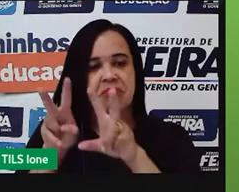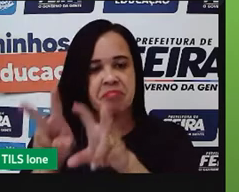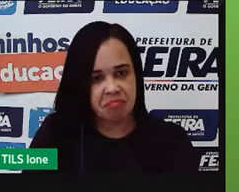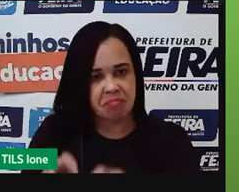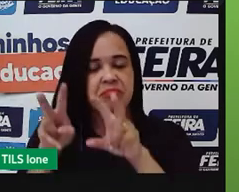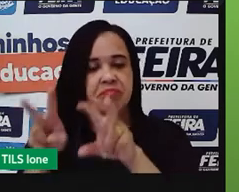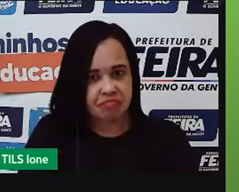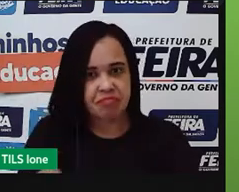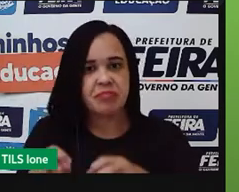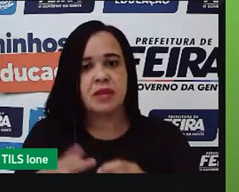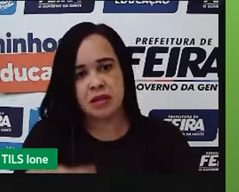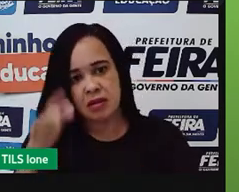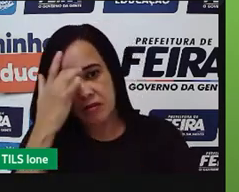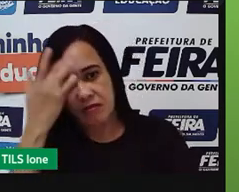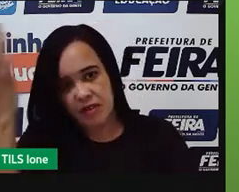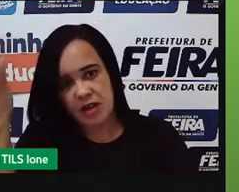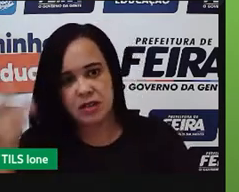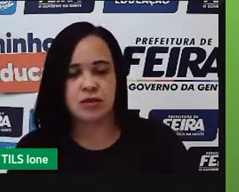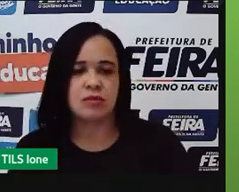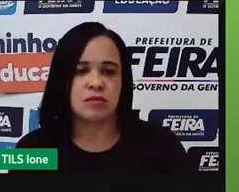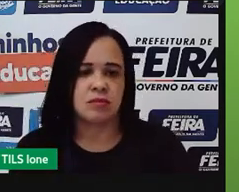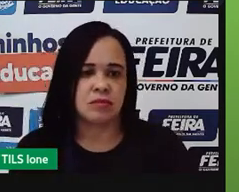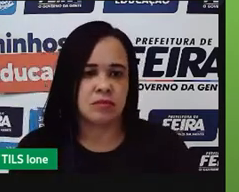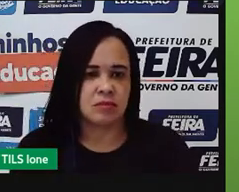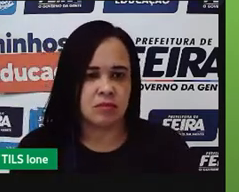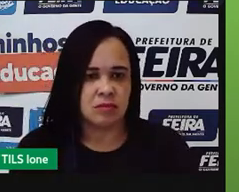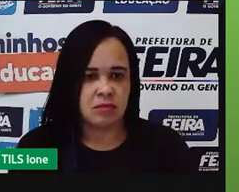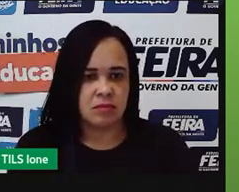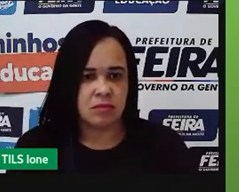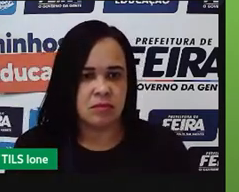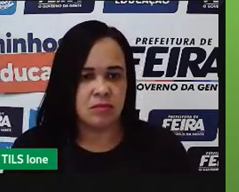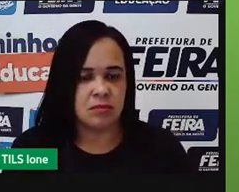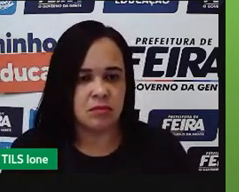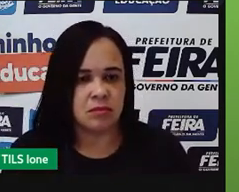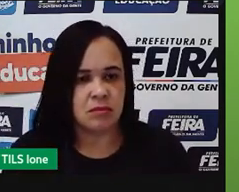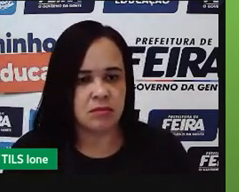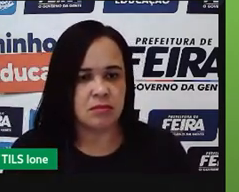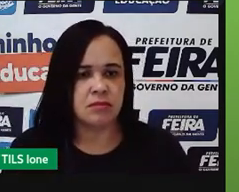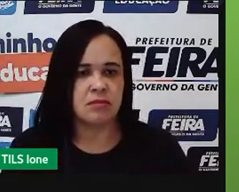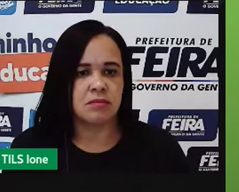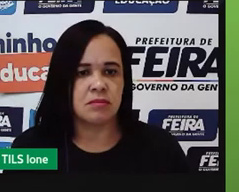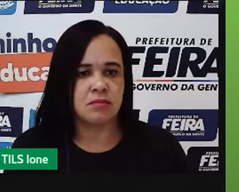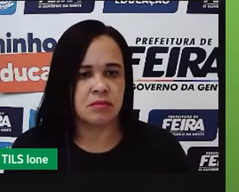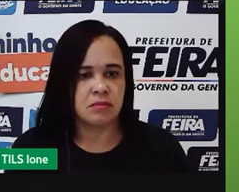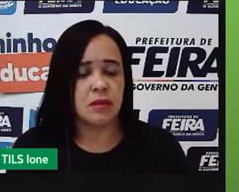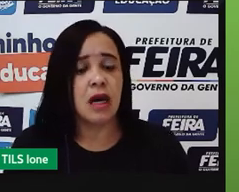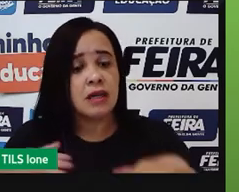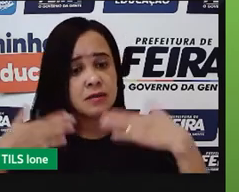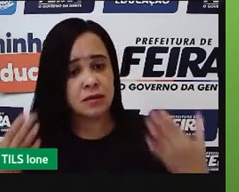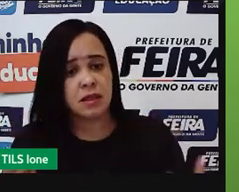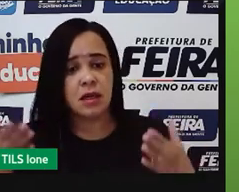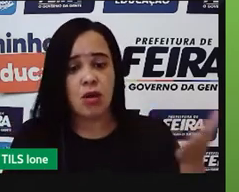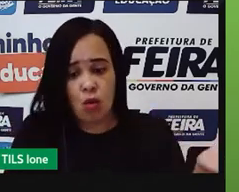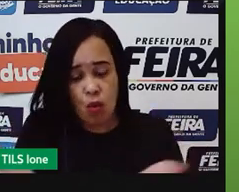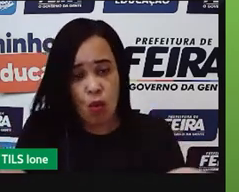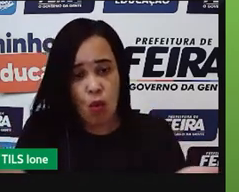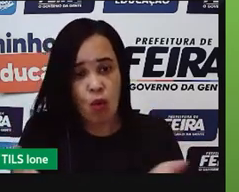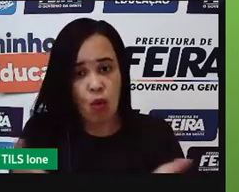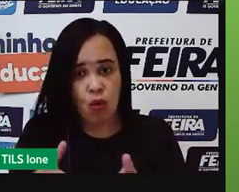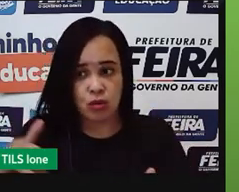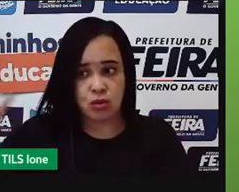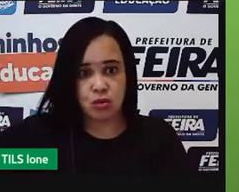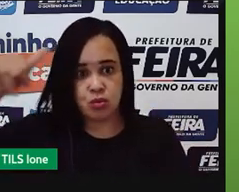não é mais verdade, já é um bom tempo, não é verdade. A gente tem, né, ela é monitorada hoje através dos drones,